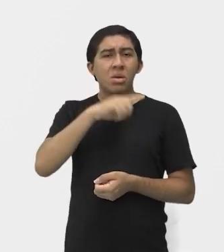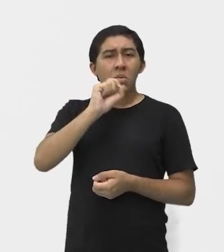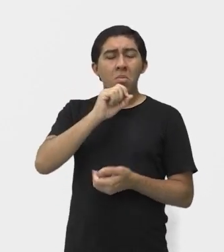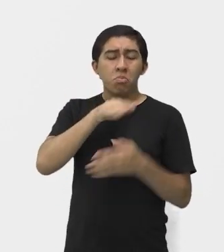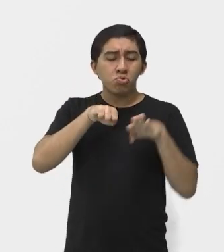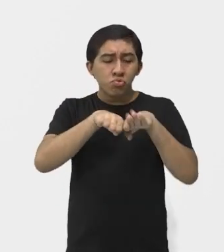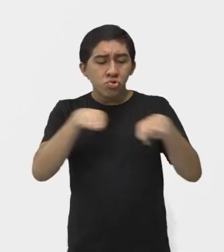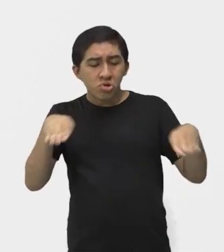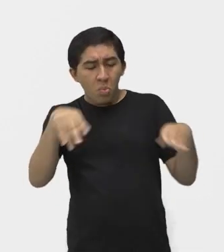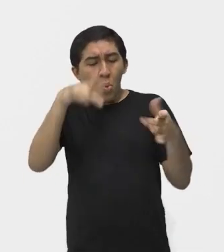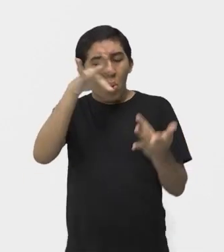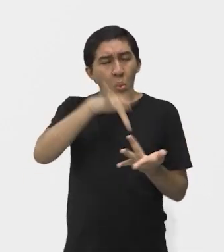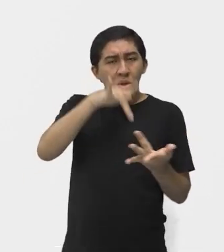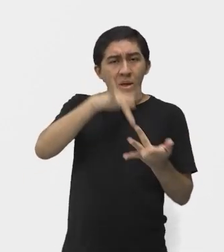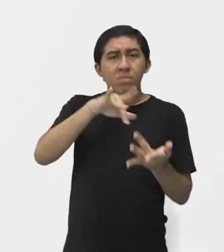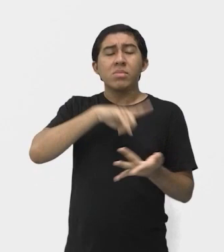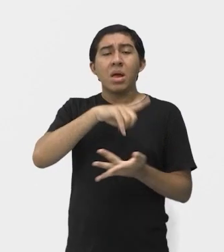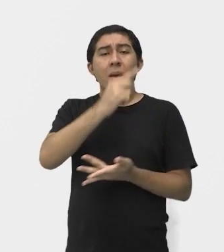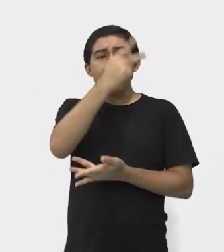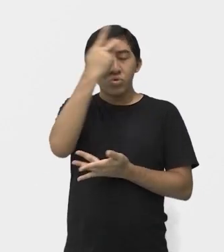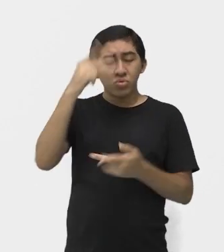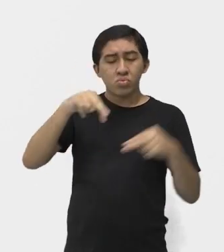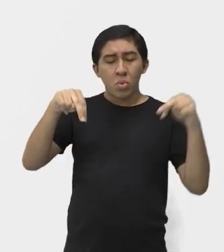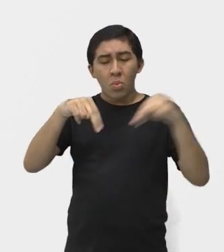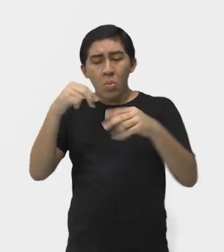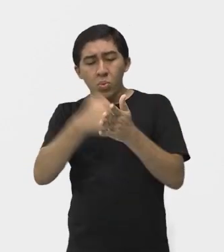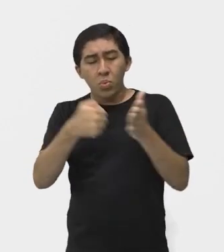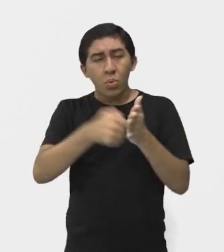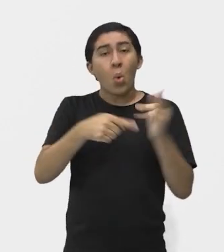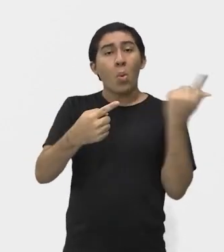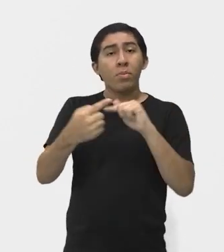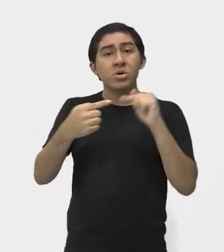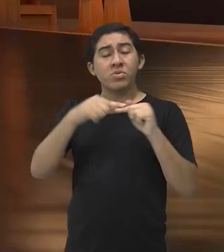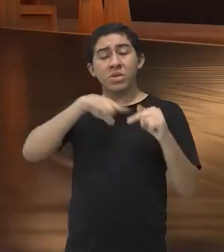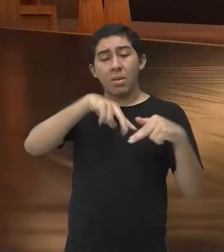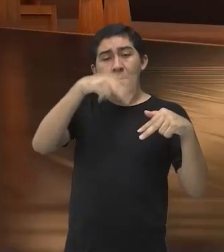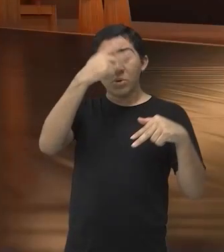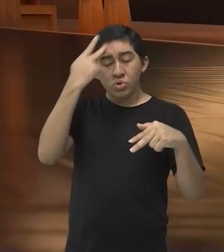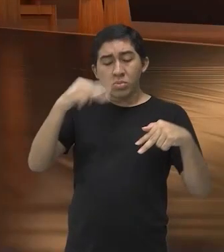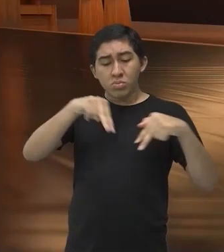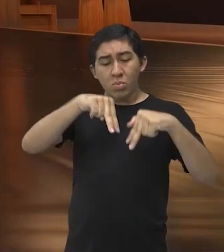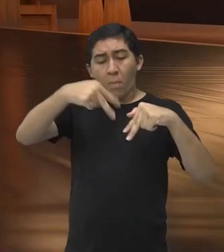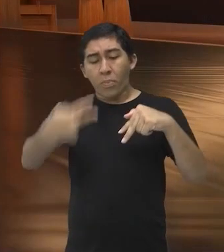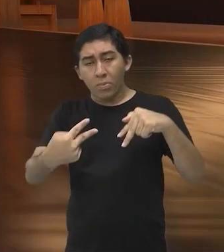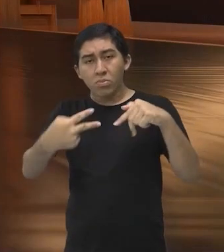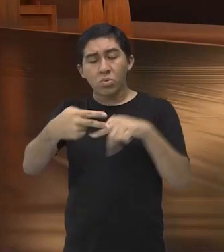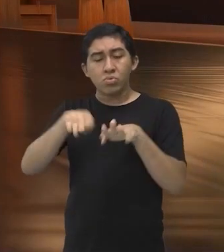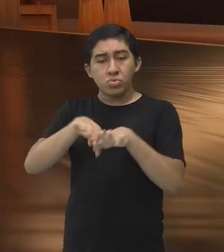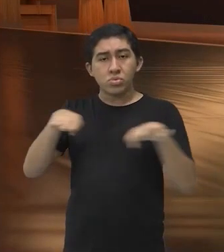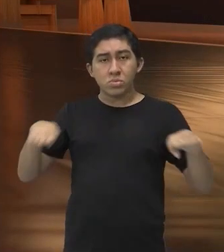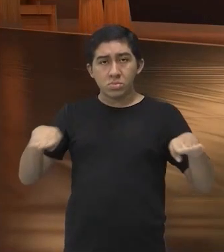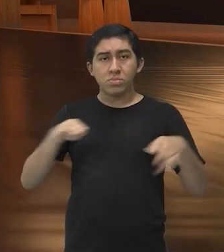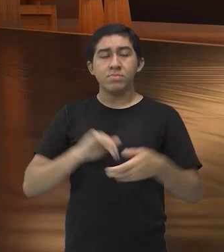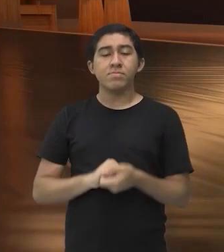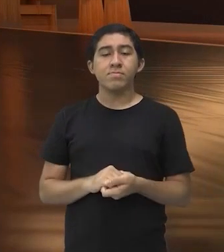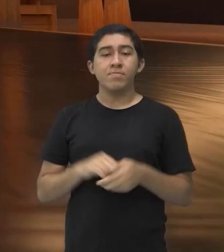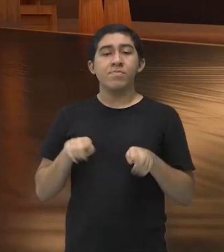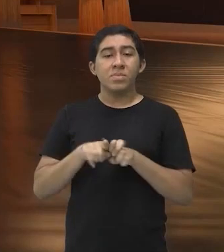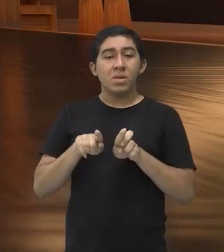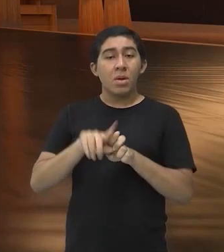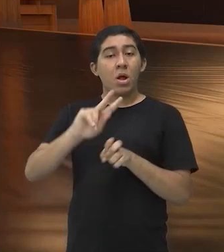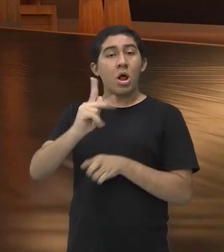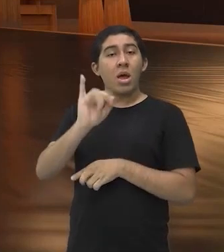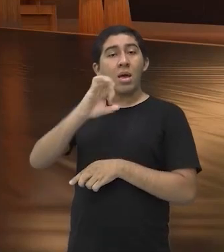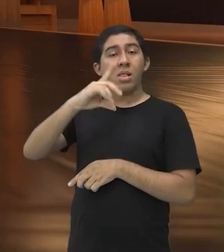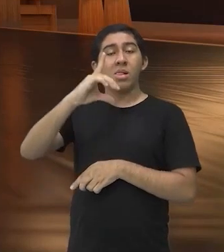o oponente para o chão. E aí o Hélio Grace, ele foi aí um dos irmãos, né,